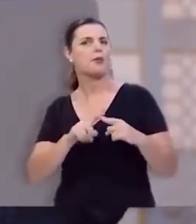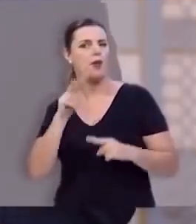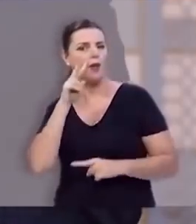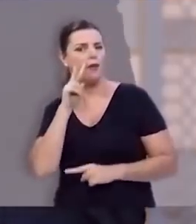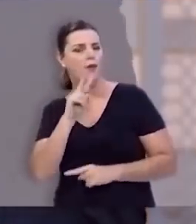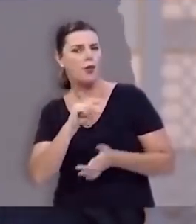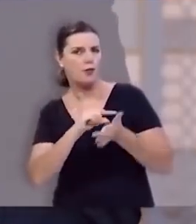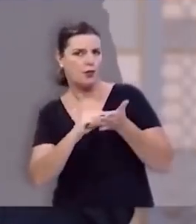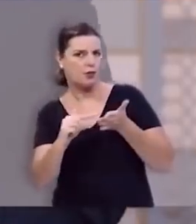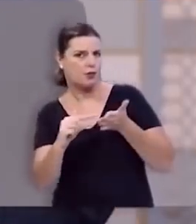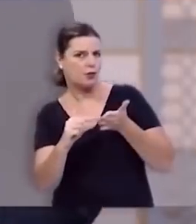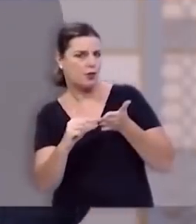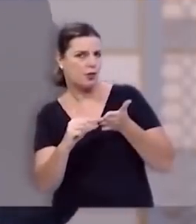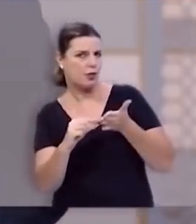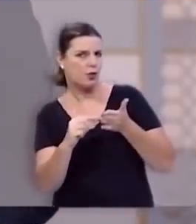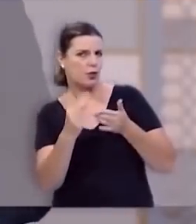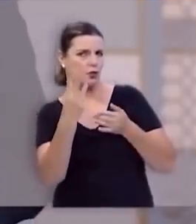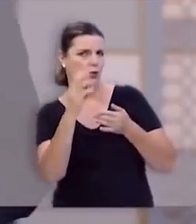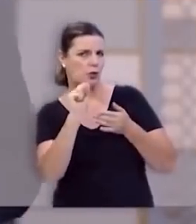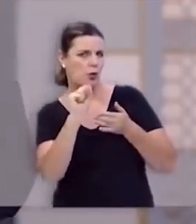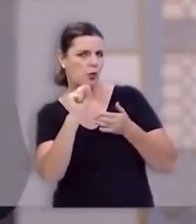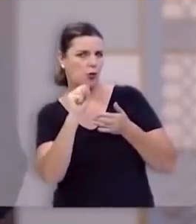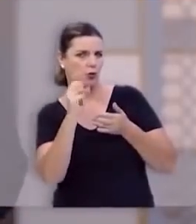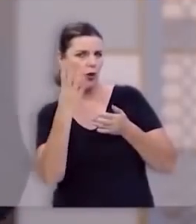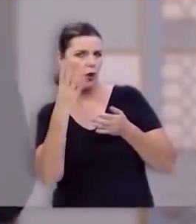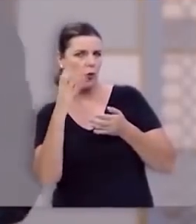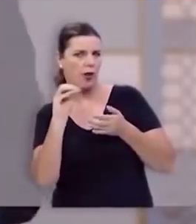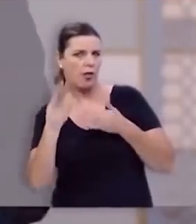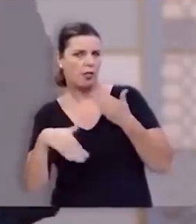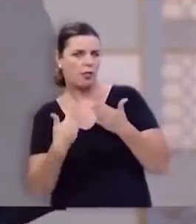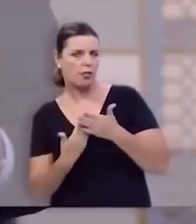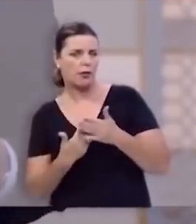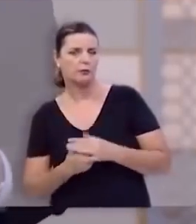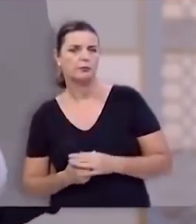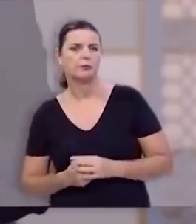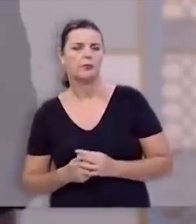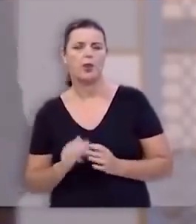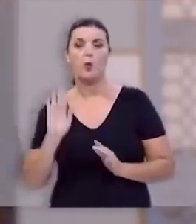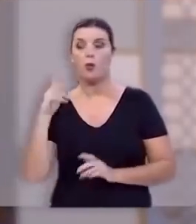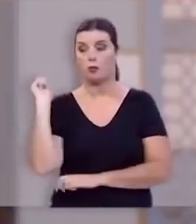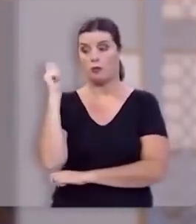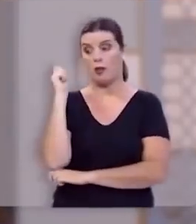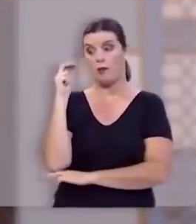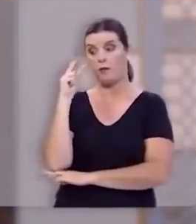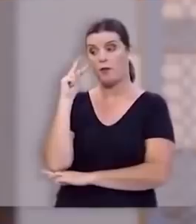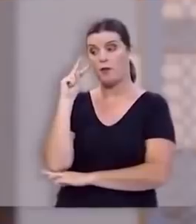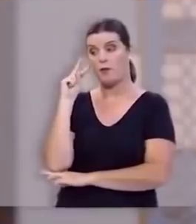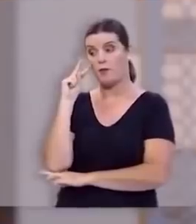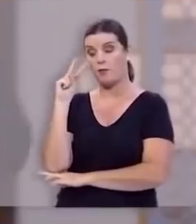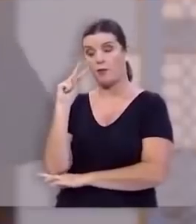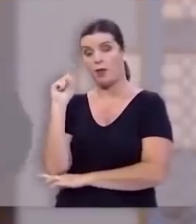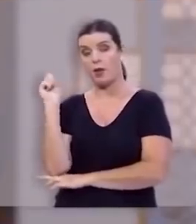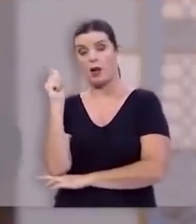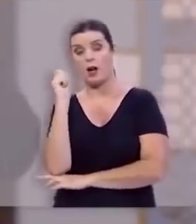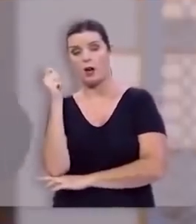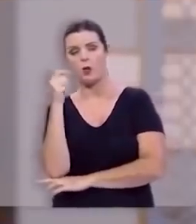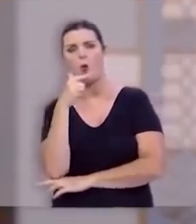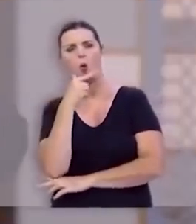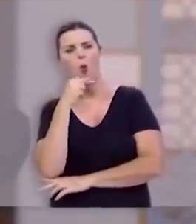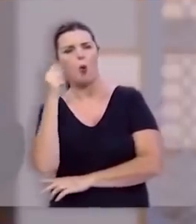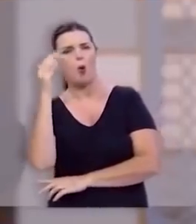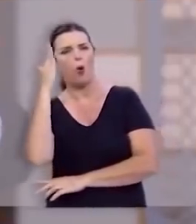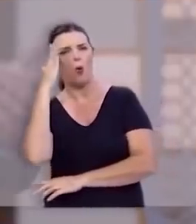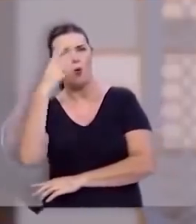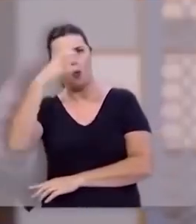veja você nos versos 38 a 40, que quando Davi se dispôs a enfrentar Golias, o Saul quis